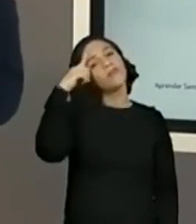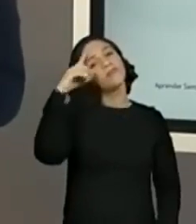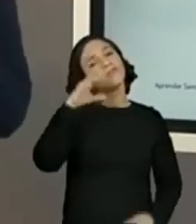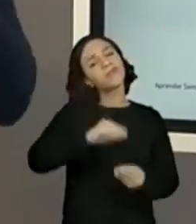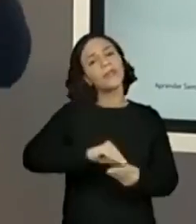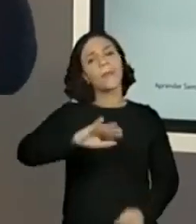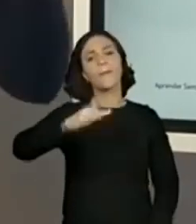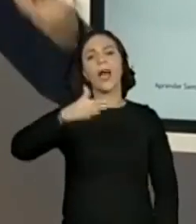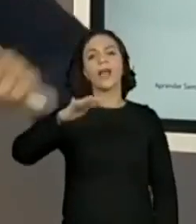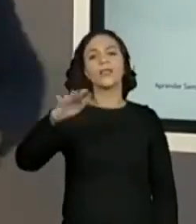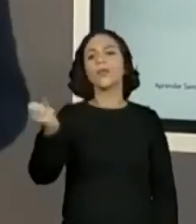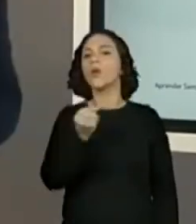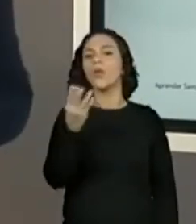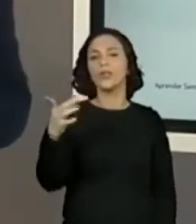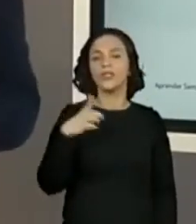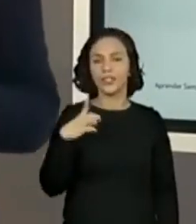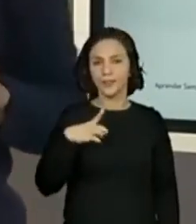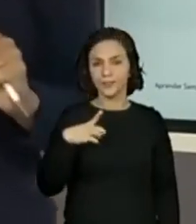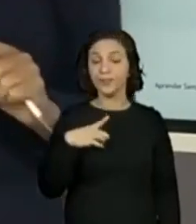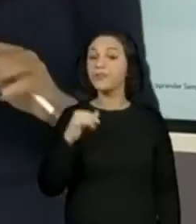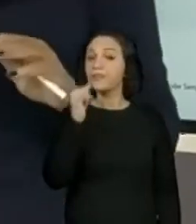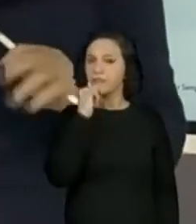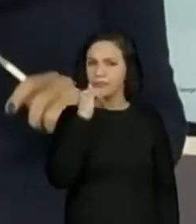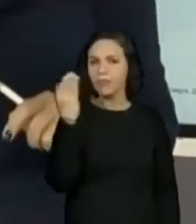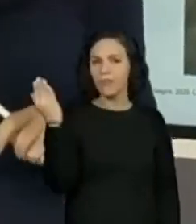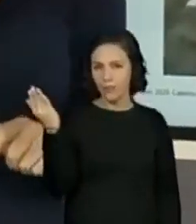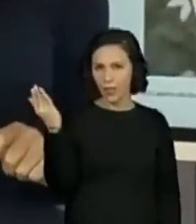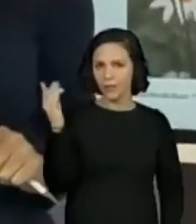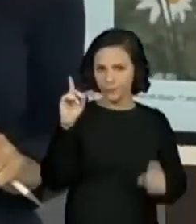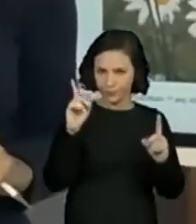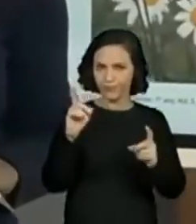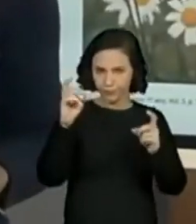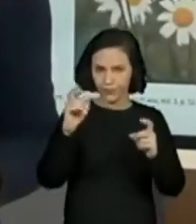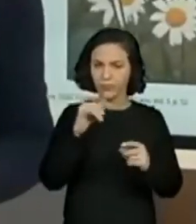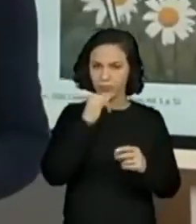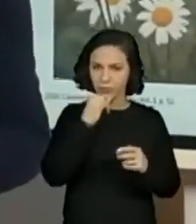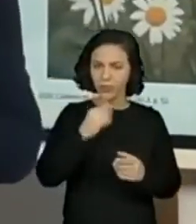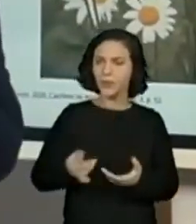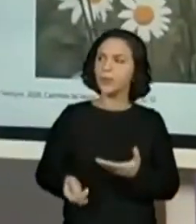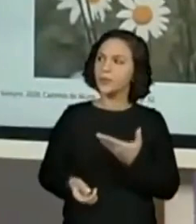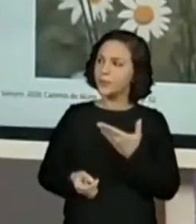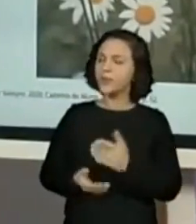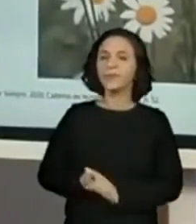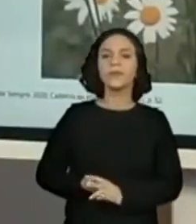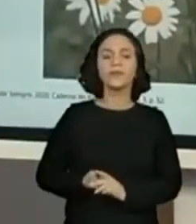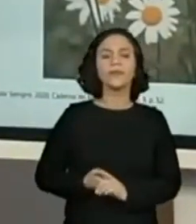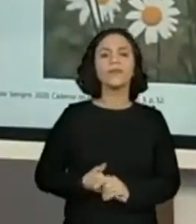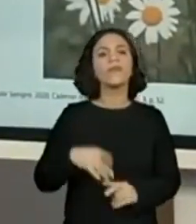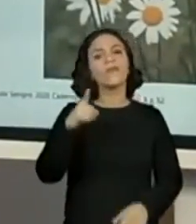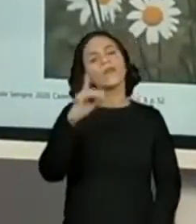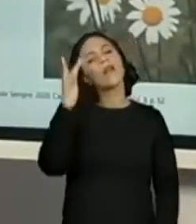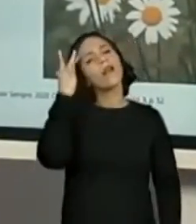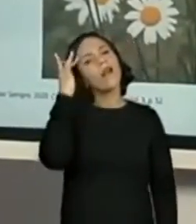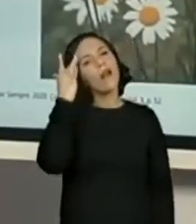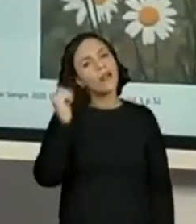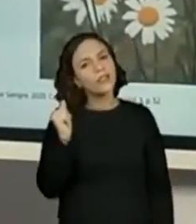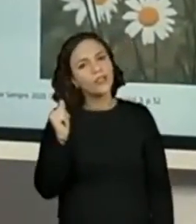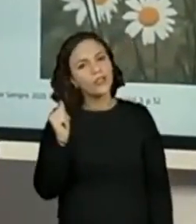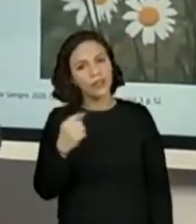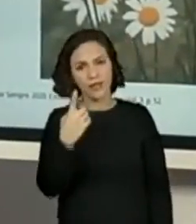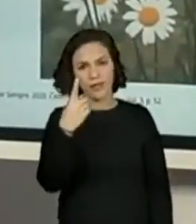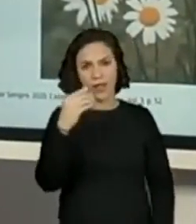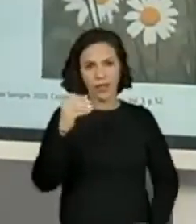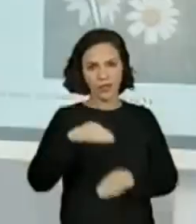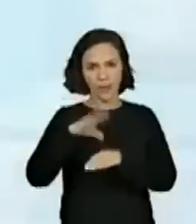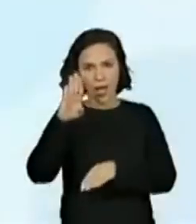ideia. Por exemplo, nesta imagem, eu quero que vocês já coloquem para a gente. Vocês acham que há mais de